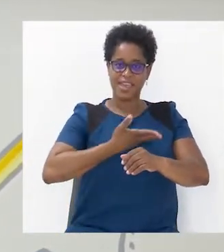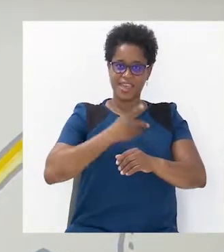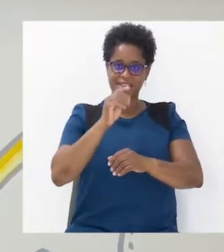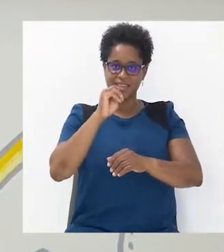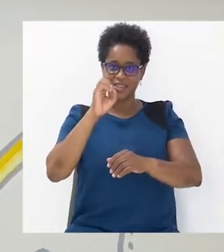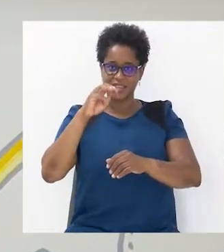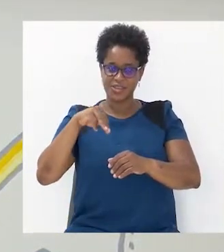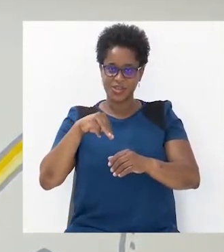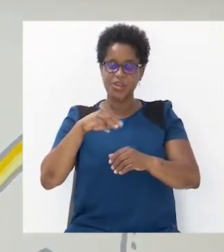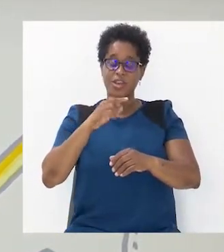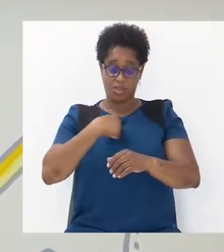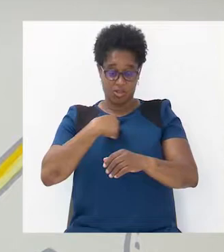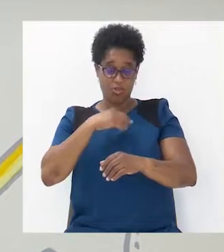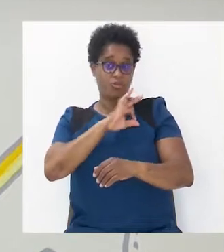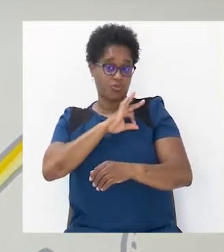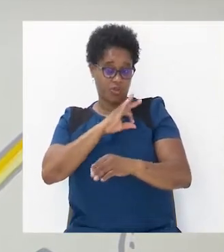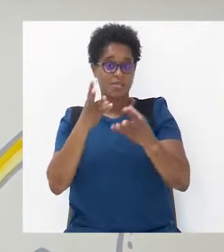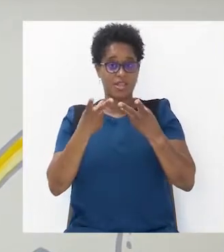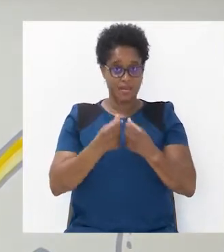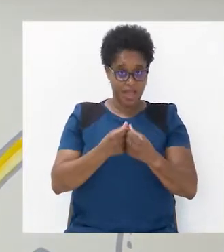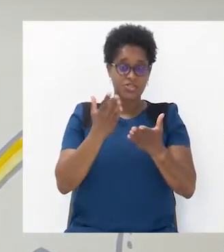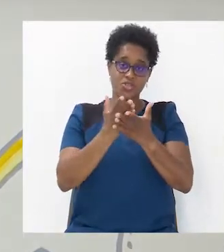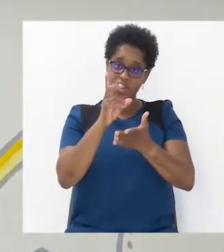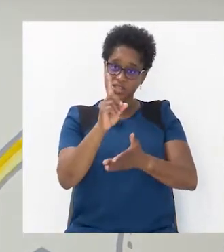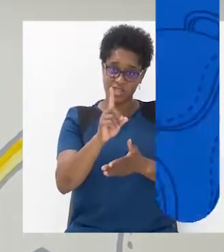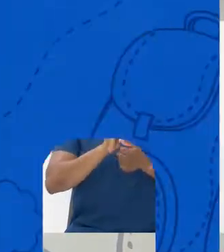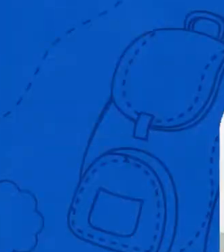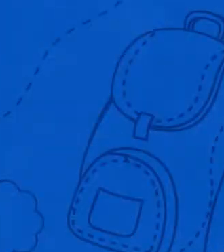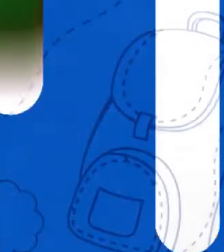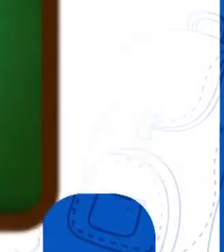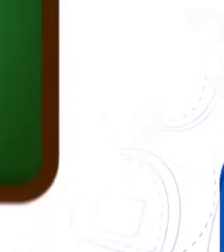de Matemática do 6º ano. E como sumar de hoje temos...